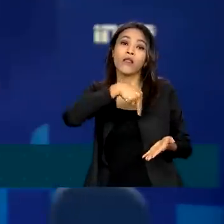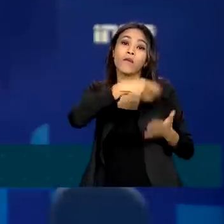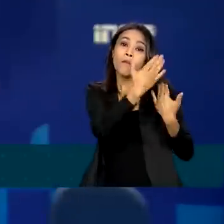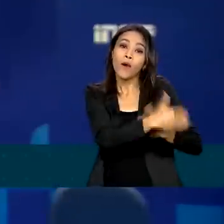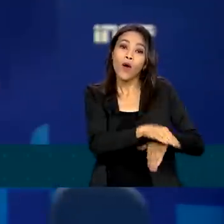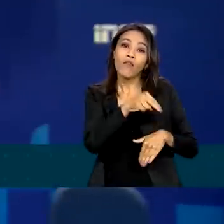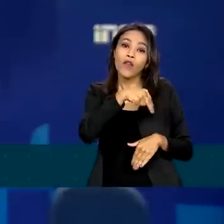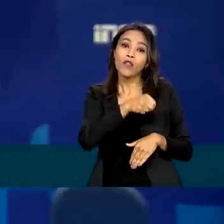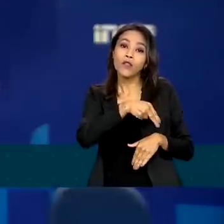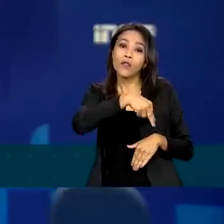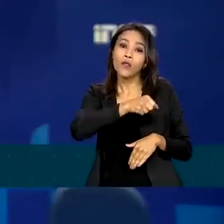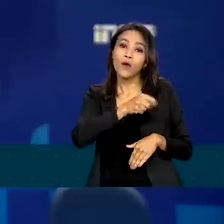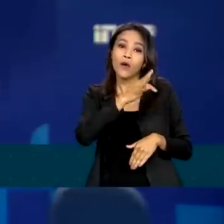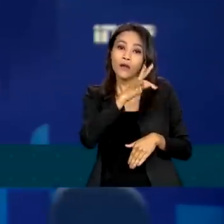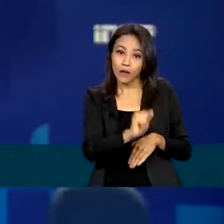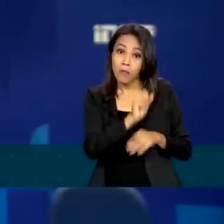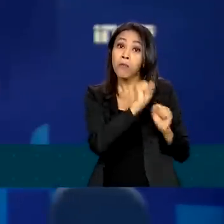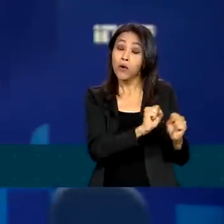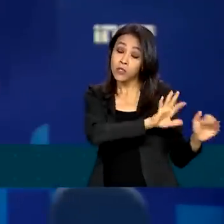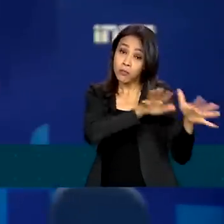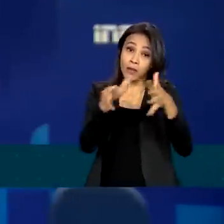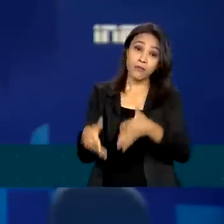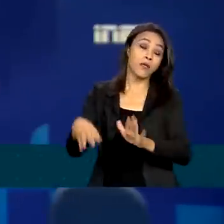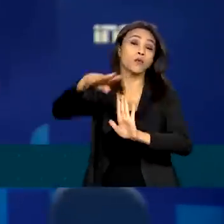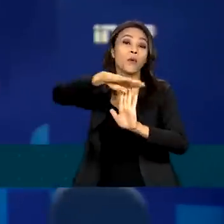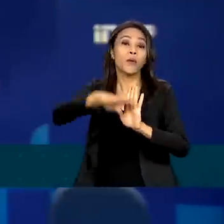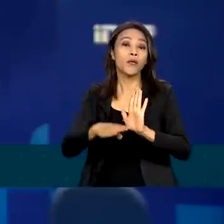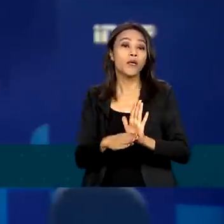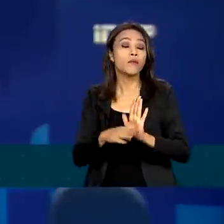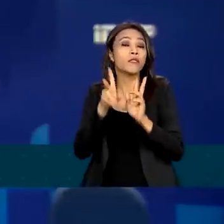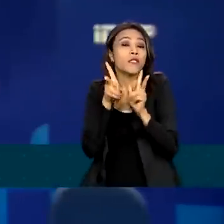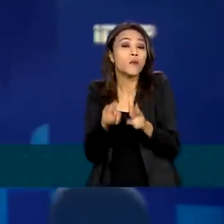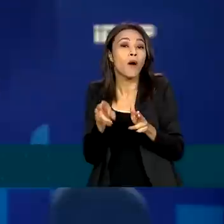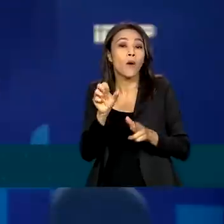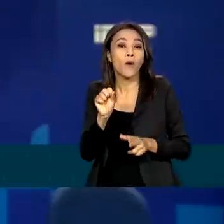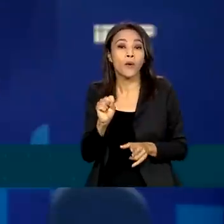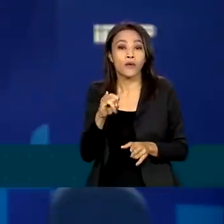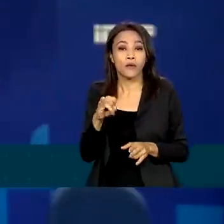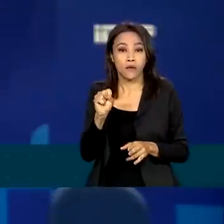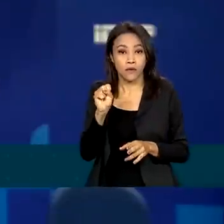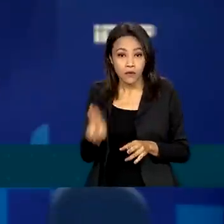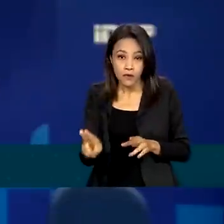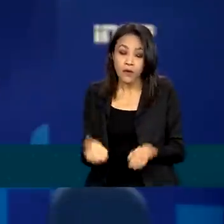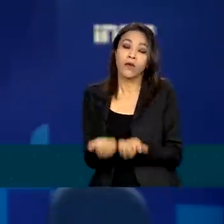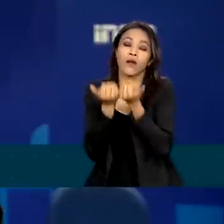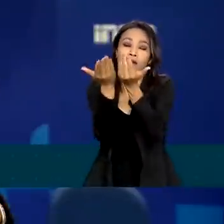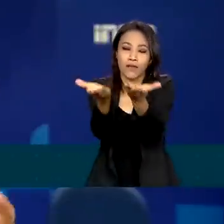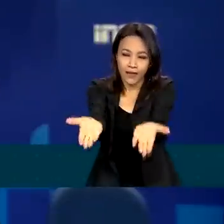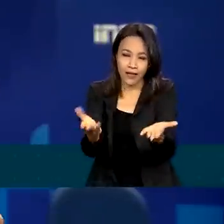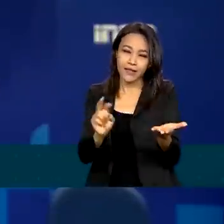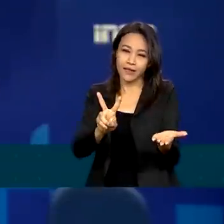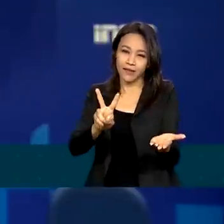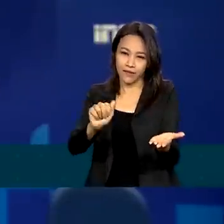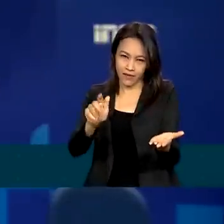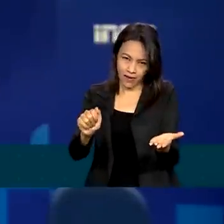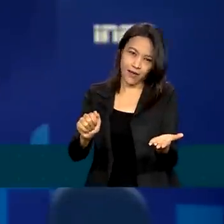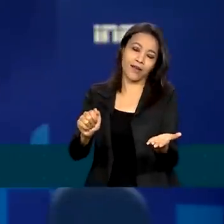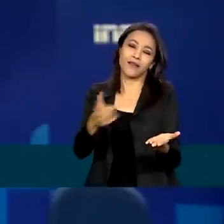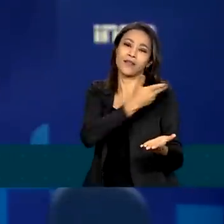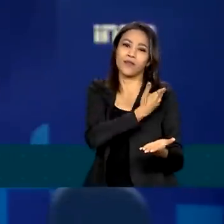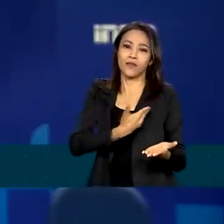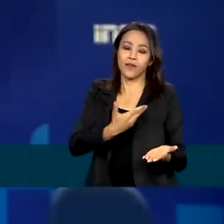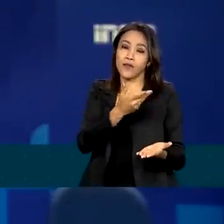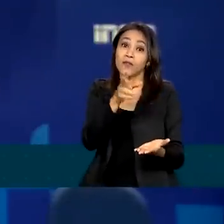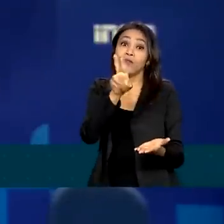estudantes podem participar de programas como o SISU, que oferece vagas em instituições públicas de todo o país, e também